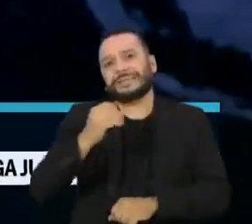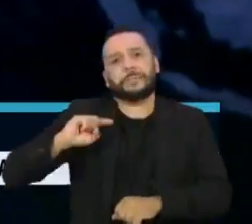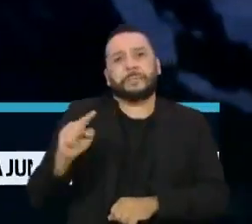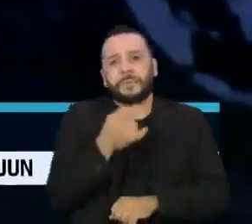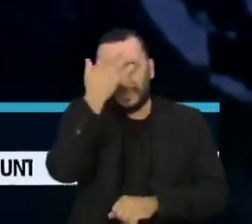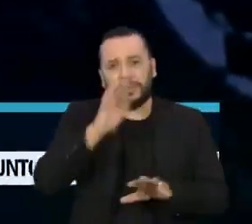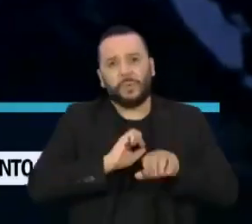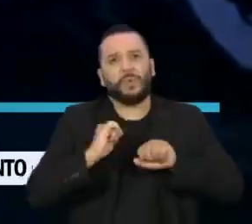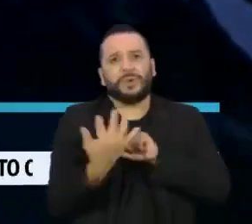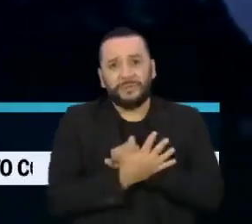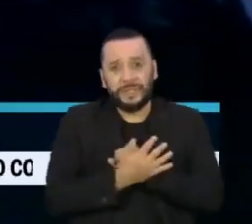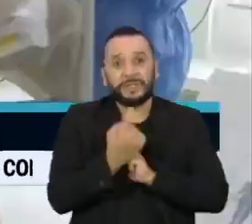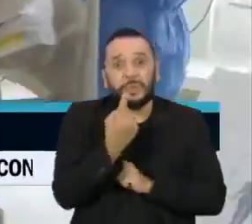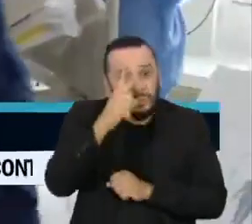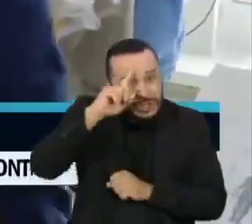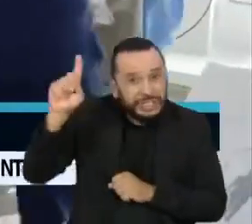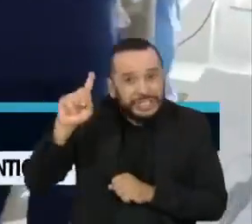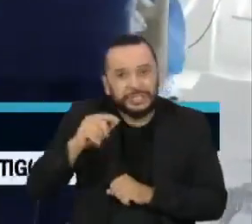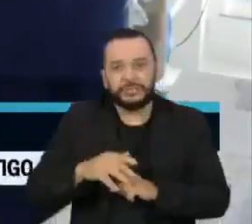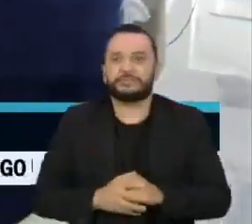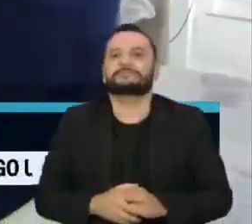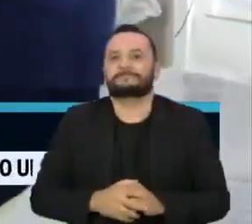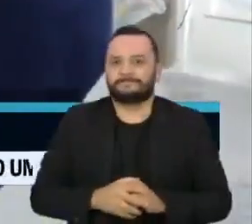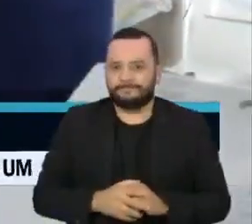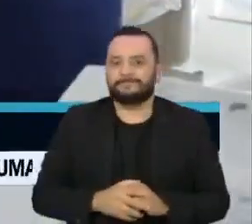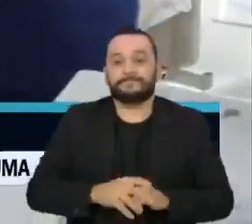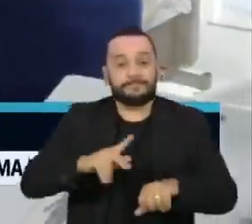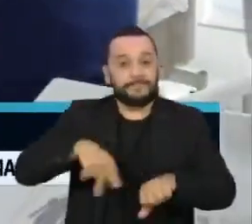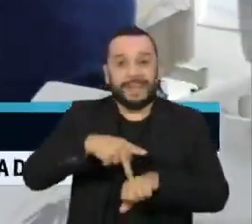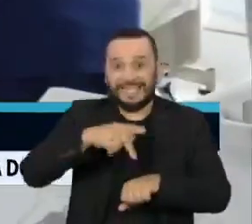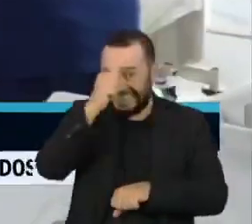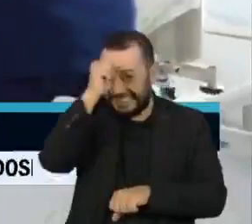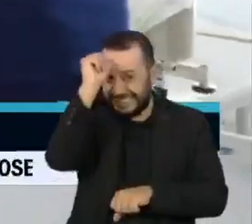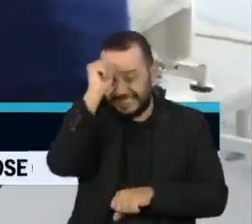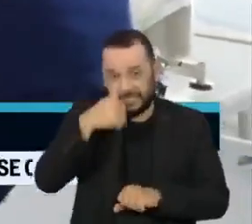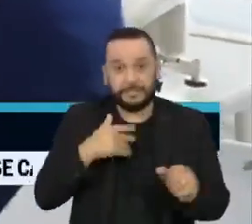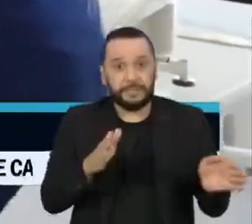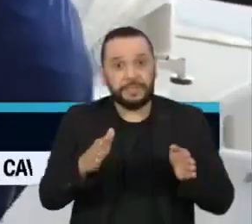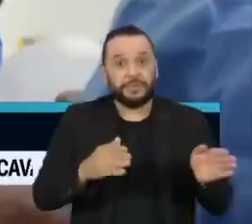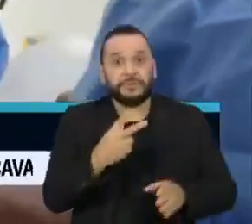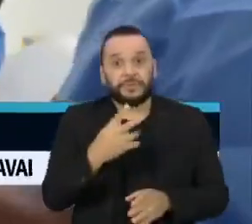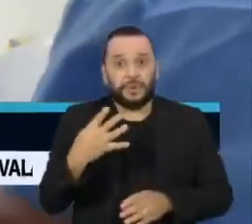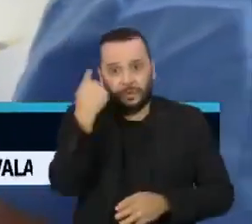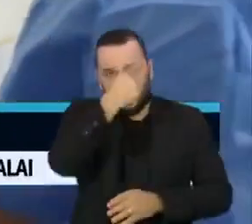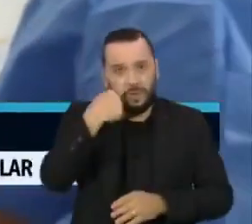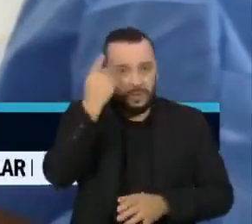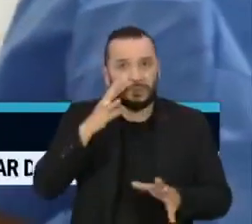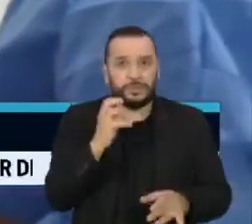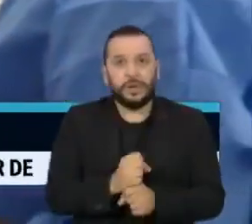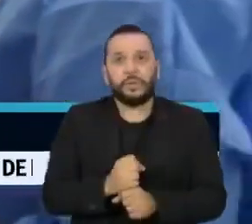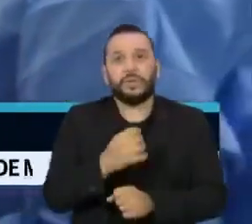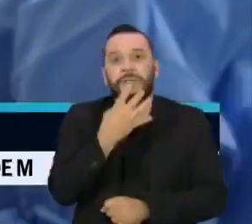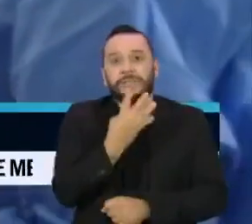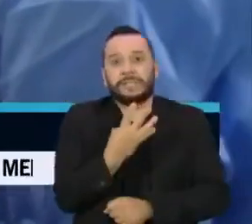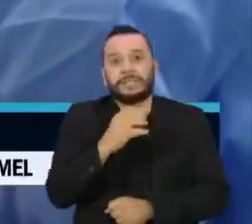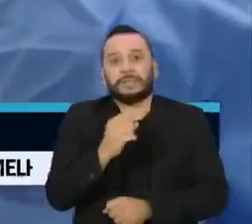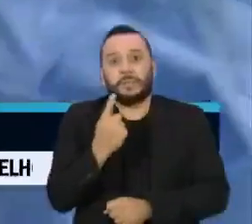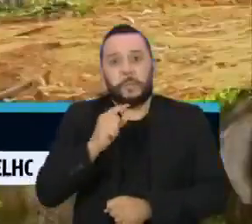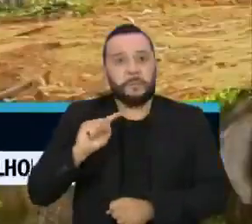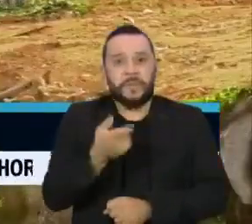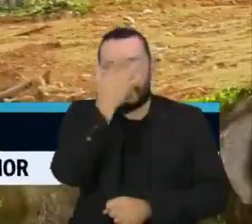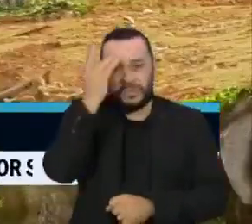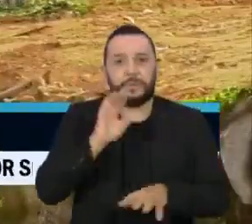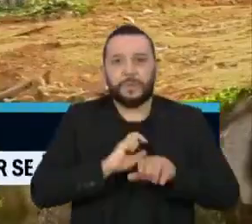-19 em apenas um dia. A Índia relatou em apenas 24 horas mais de 401 mil